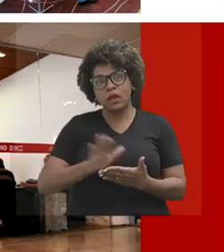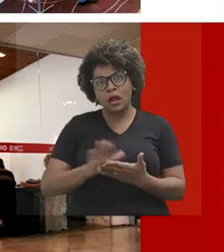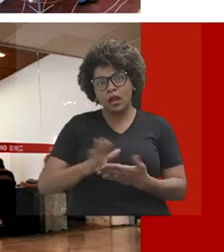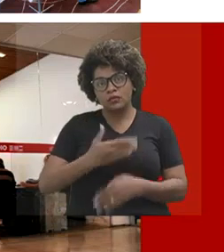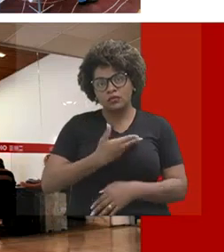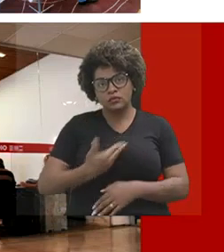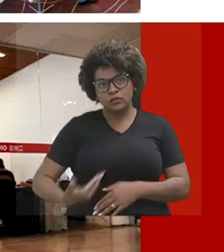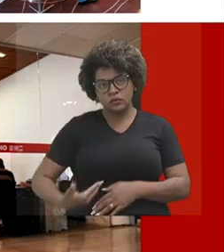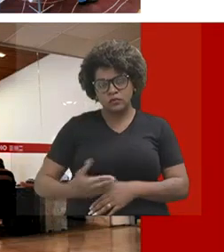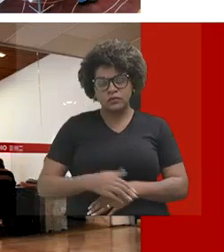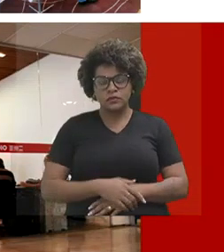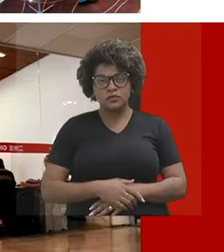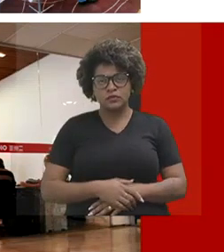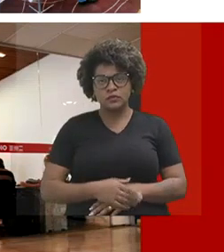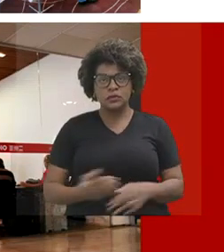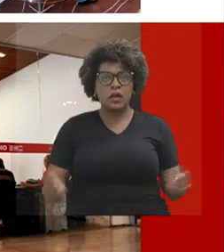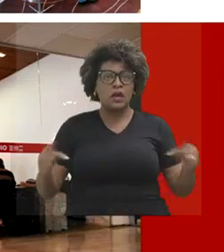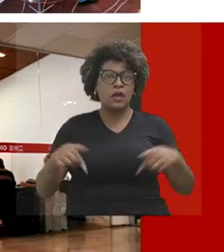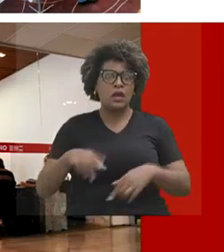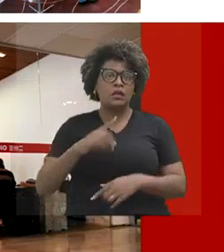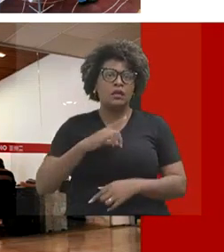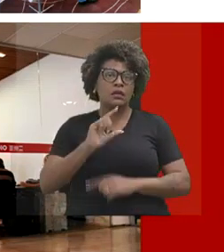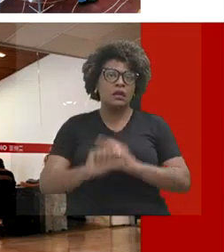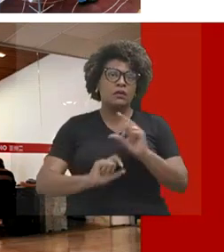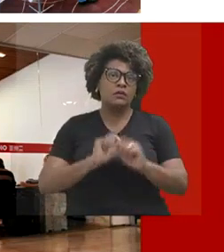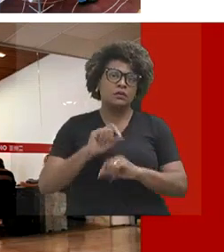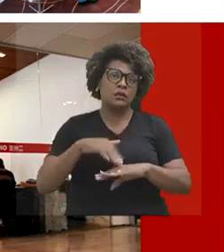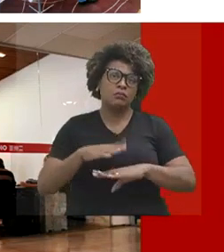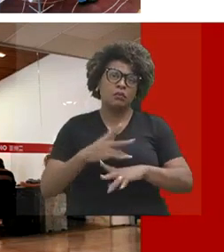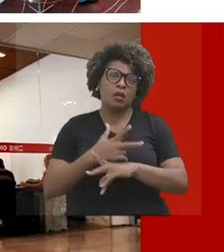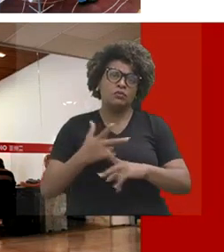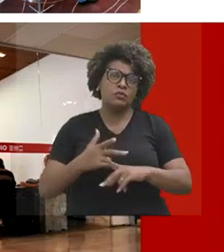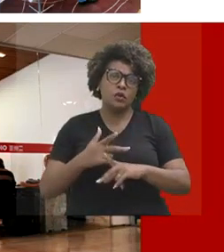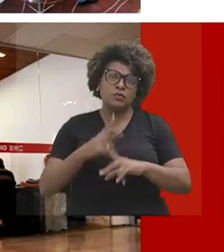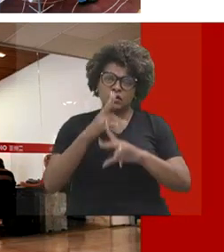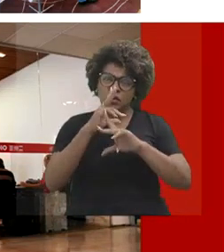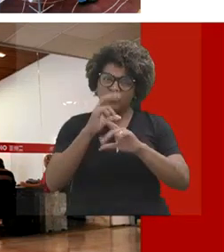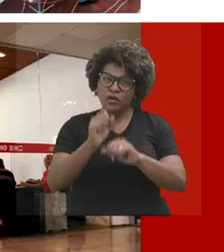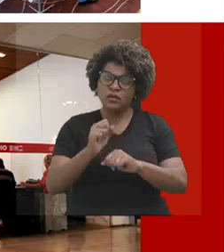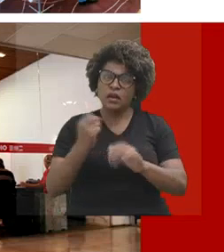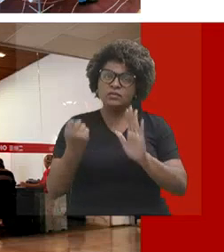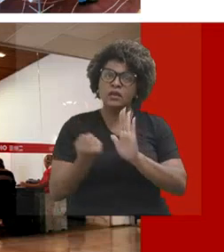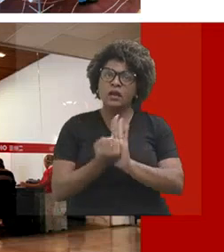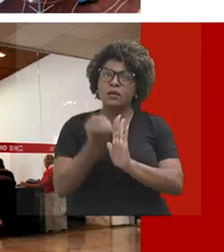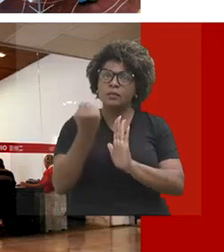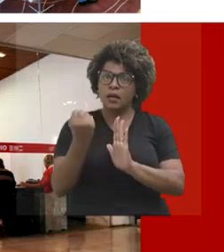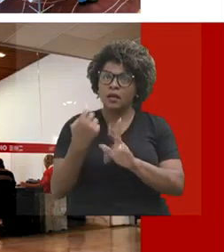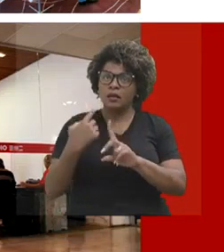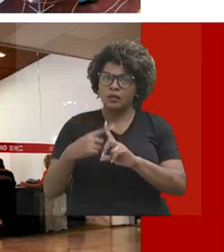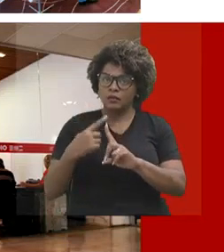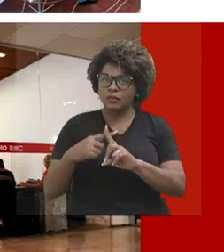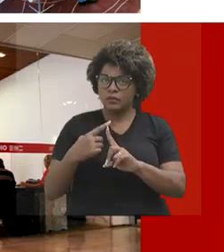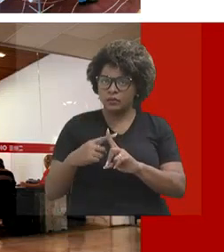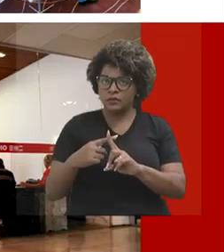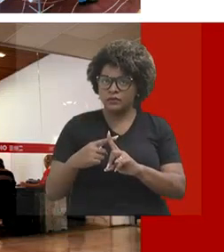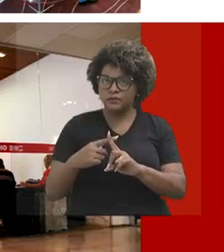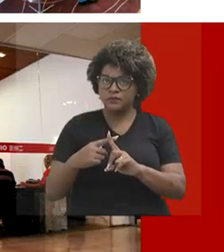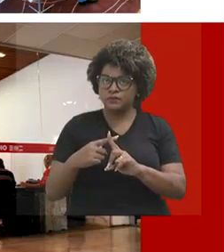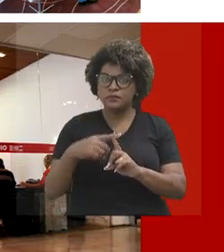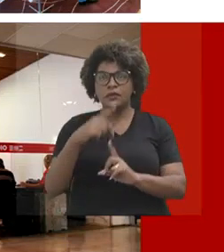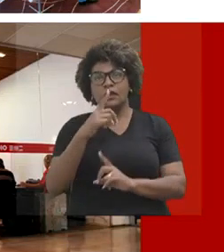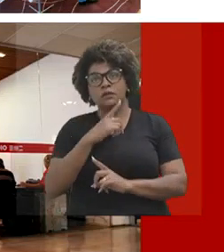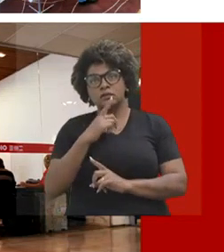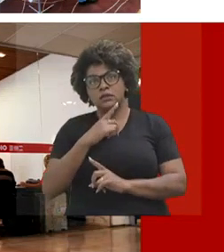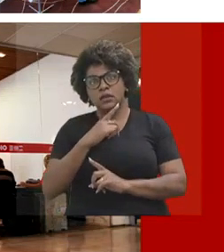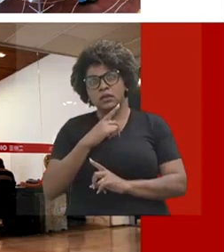Aqui a gente está com reações de fortalecimento da marca, porque, é claro, evidente que, quando a gente fala